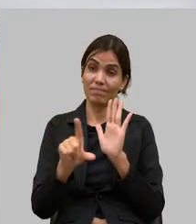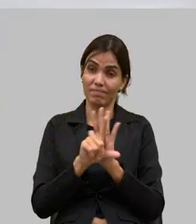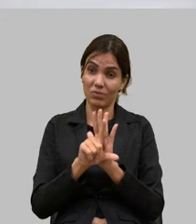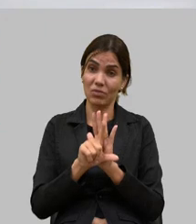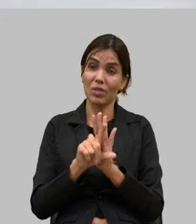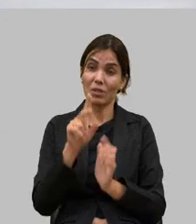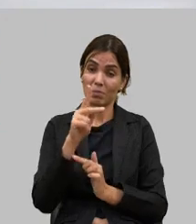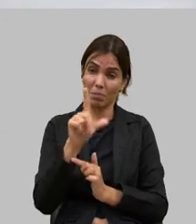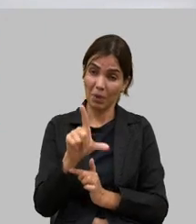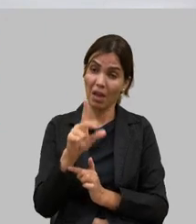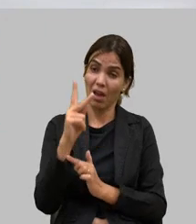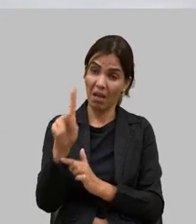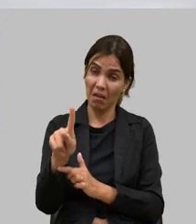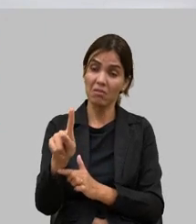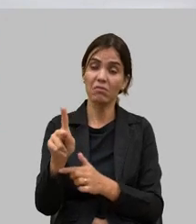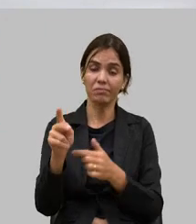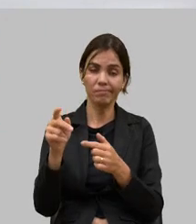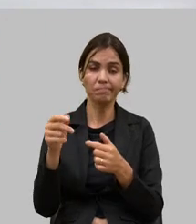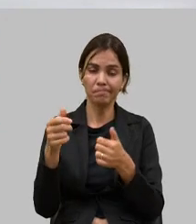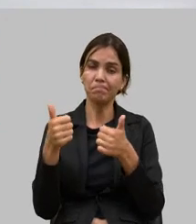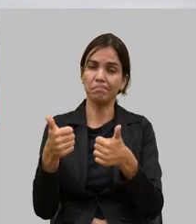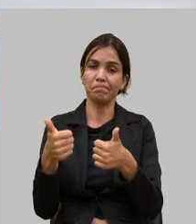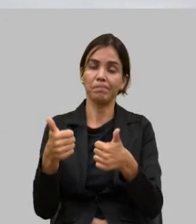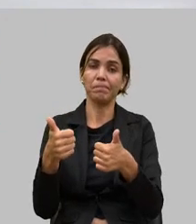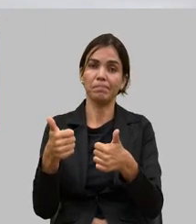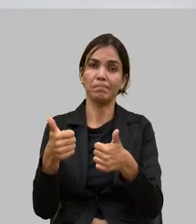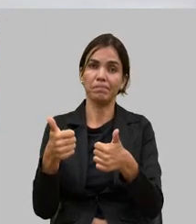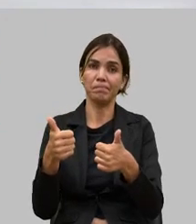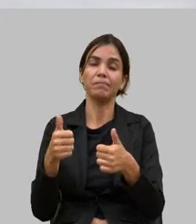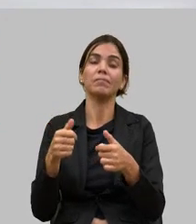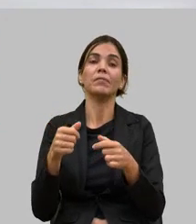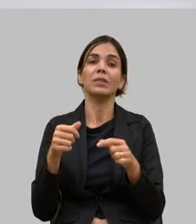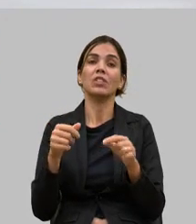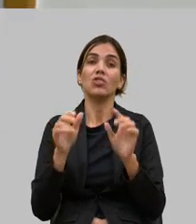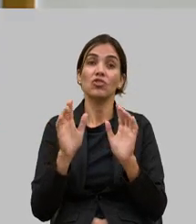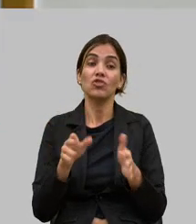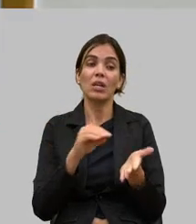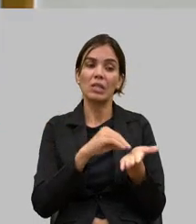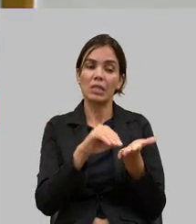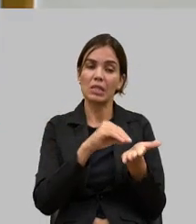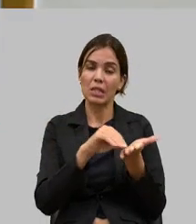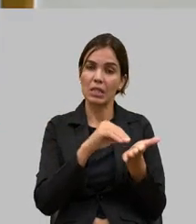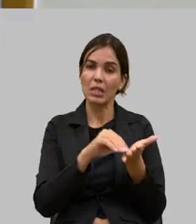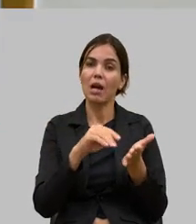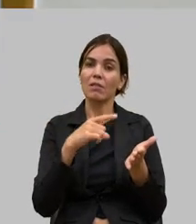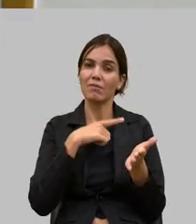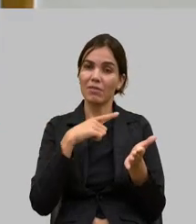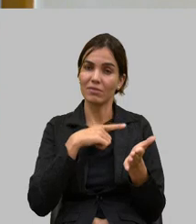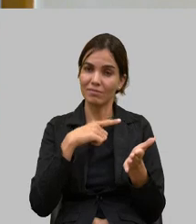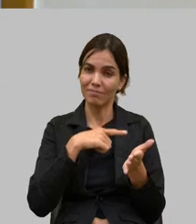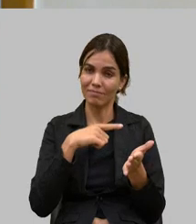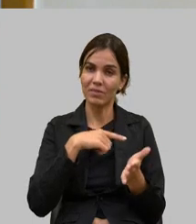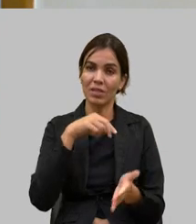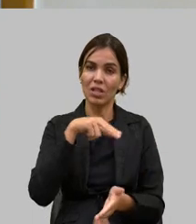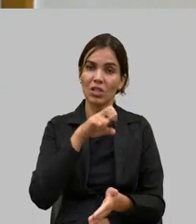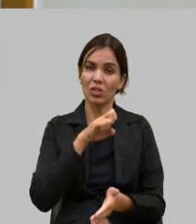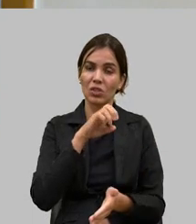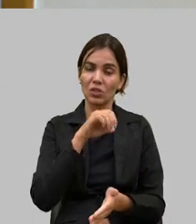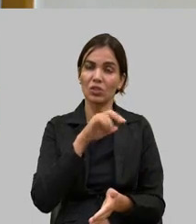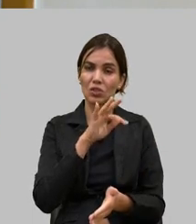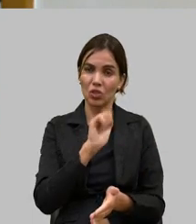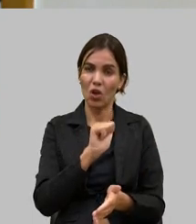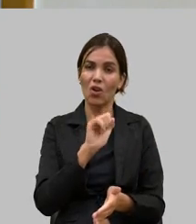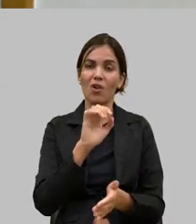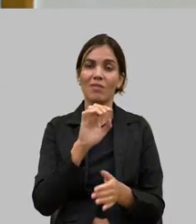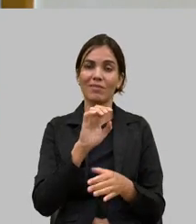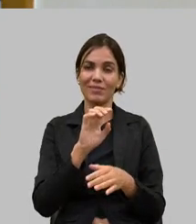colocou nós tivemos essa questão lá na secretaria mas já foi resolvida a nota técnica é favorável e o pode ter certeza que o senhor